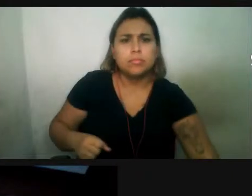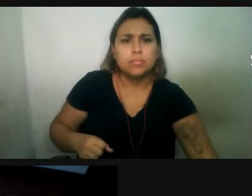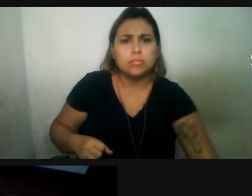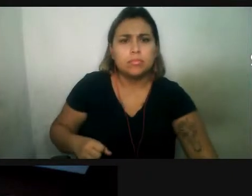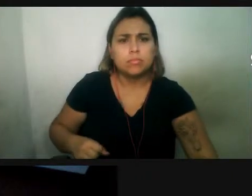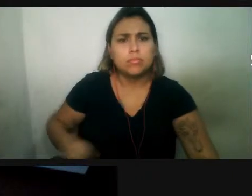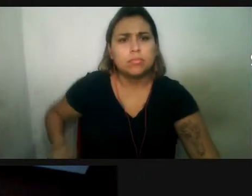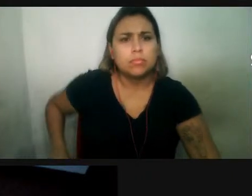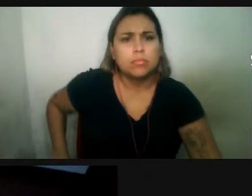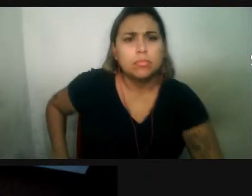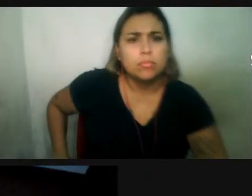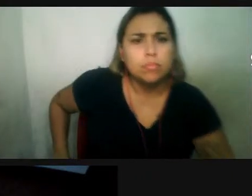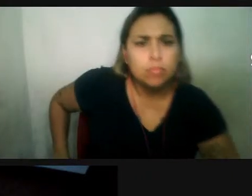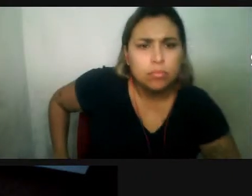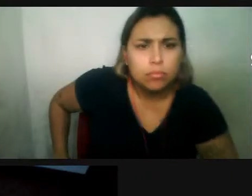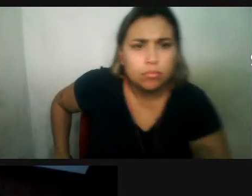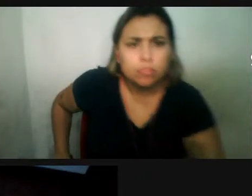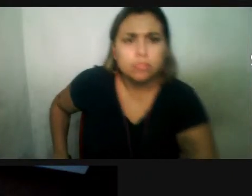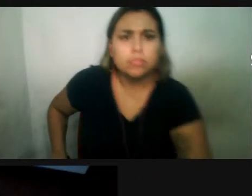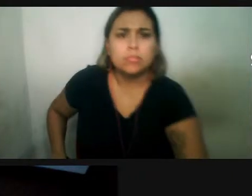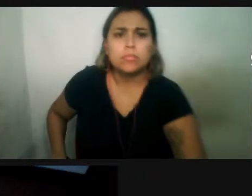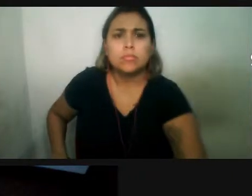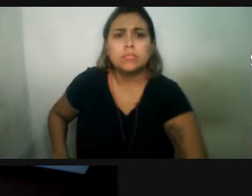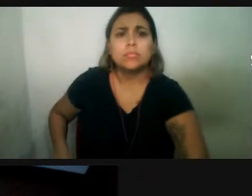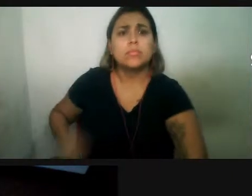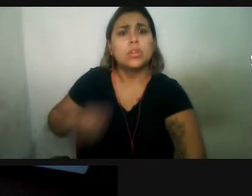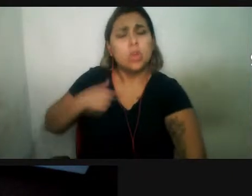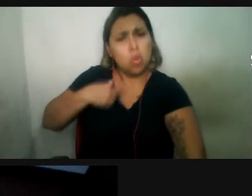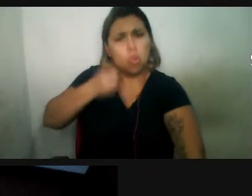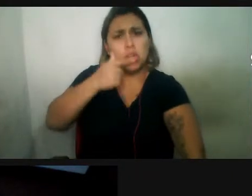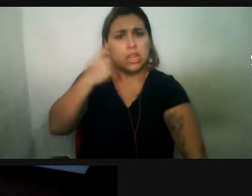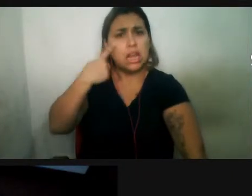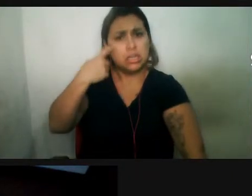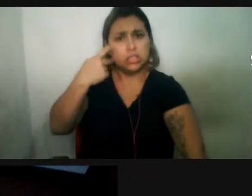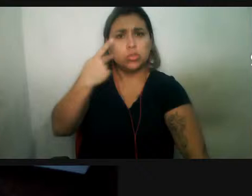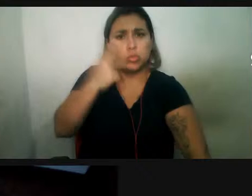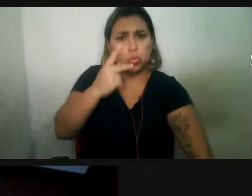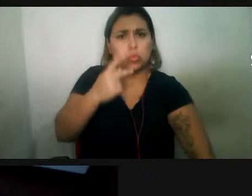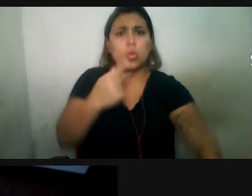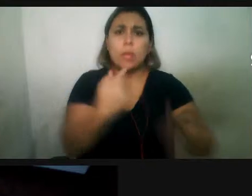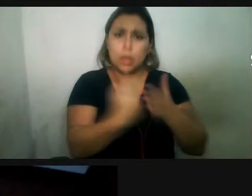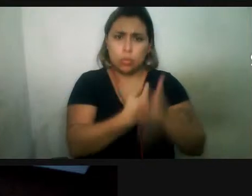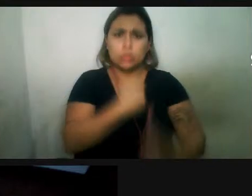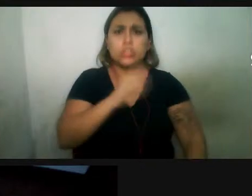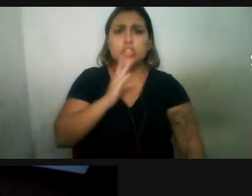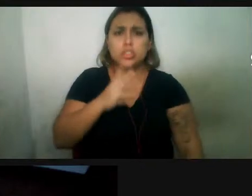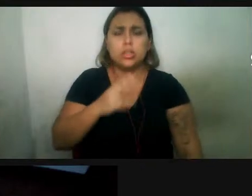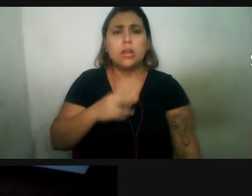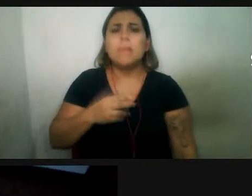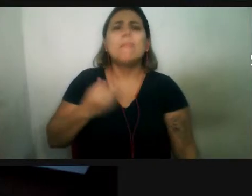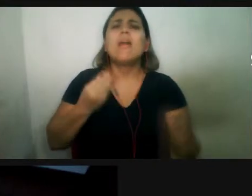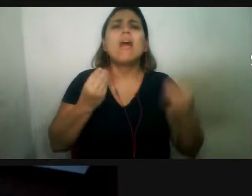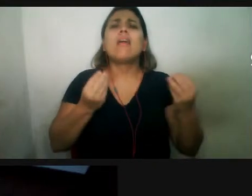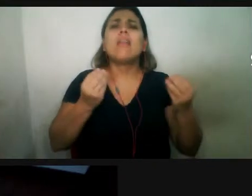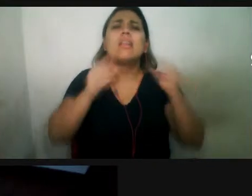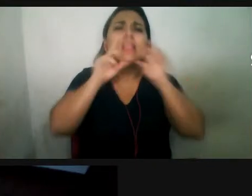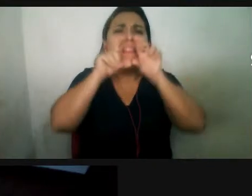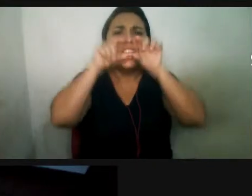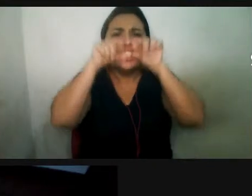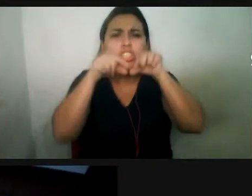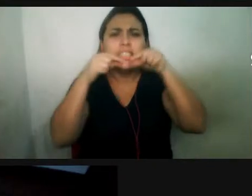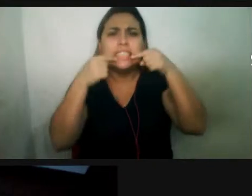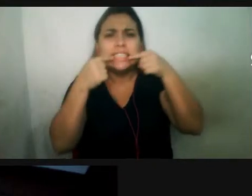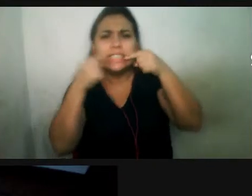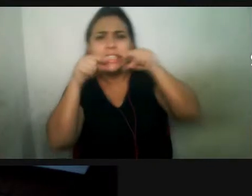sabe, Gabriel? É bem interessante, né? Essa pergunta do... Eu acho que muitos, né, já se fizeram. Para que serve aquele dente? Então, assim,